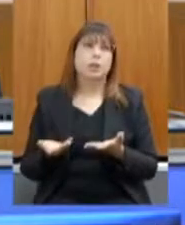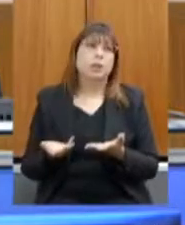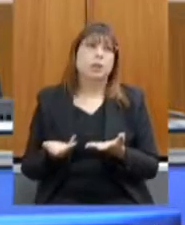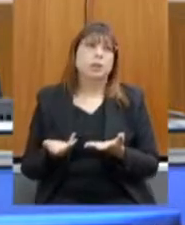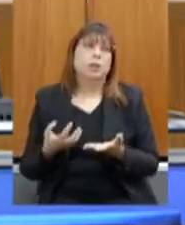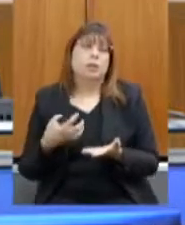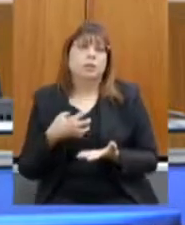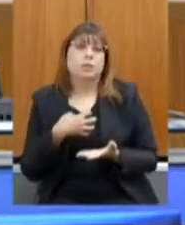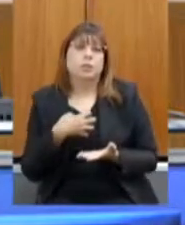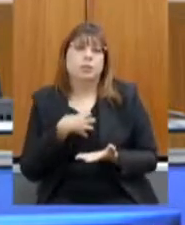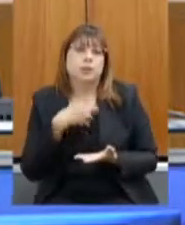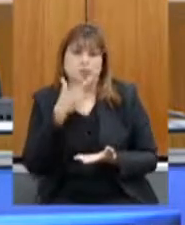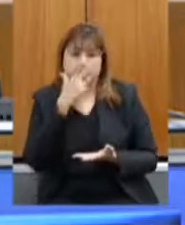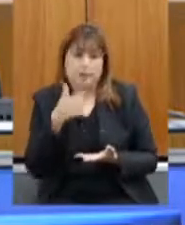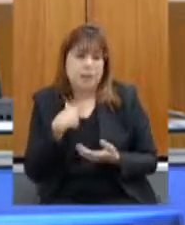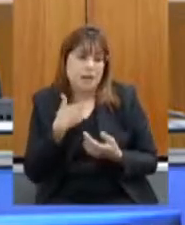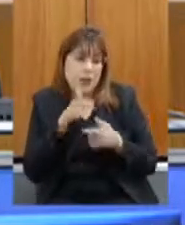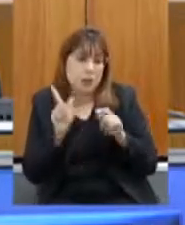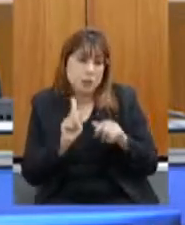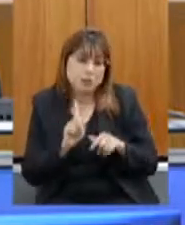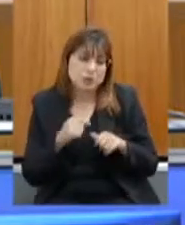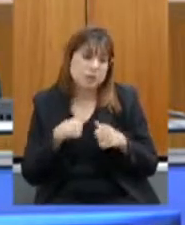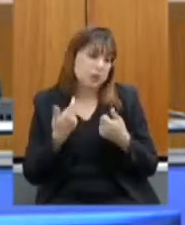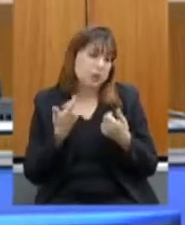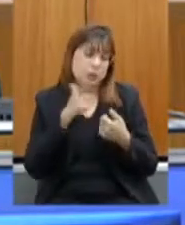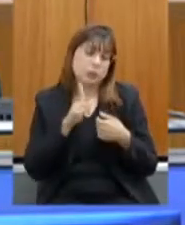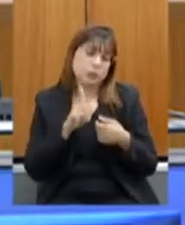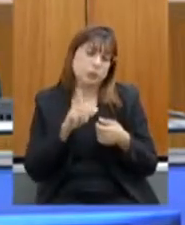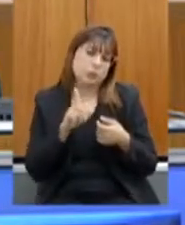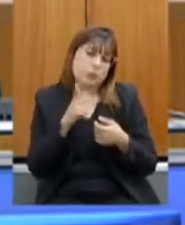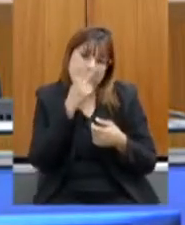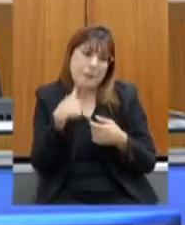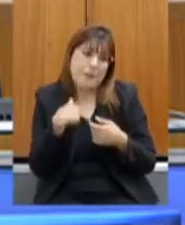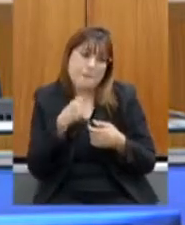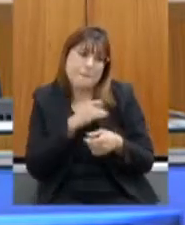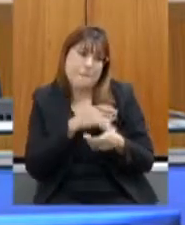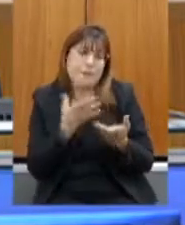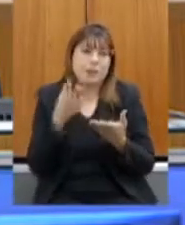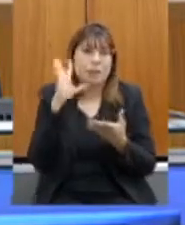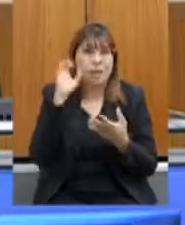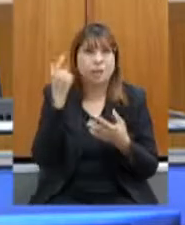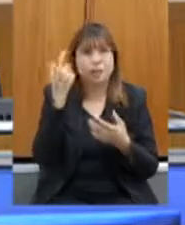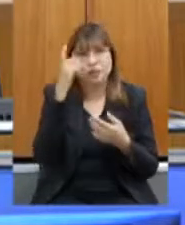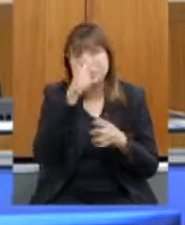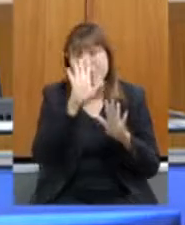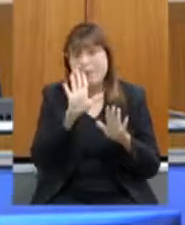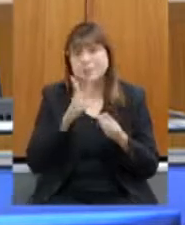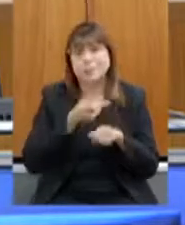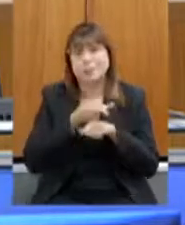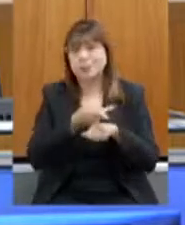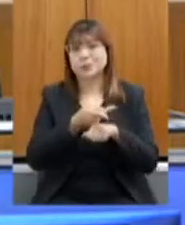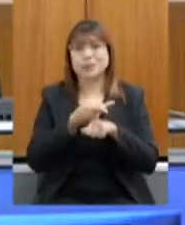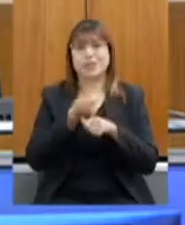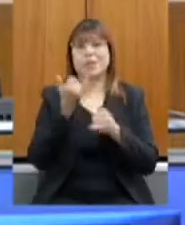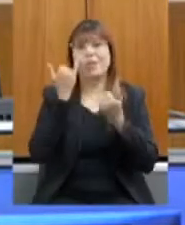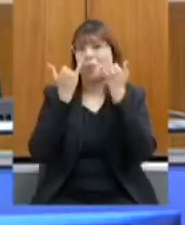sentimento de impotência que ele tem de procurar o produtor parece que ele tem medo ele acha que é difícil mas ele nem vai atrás para ver